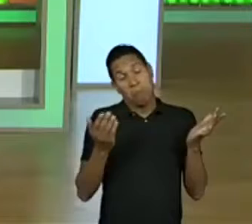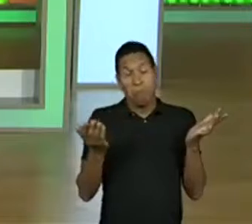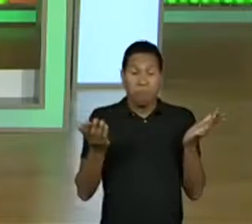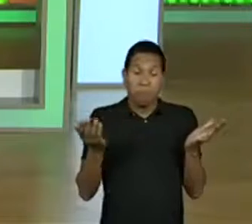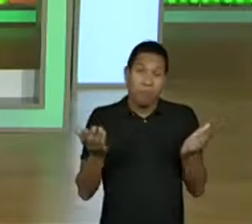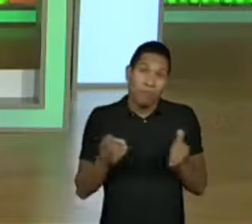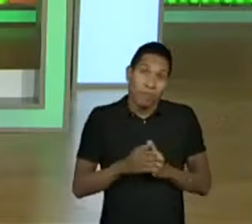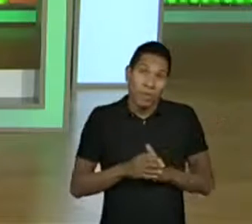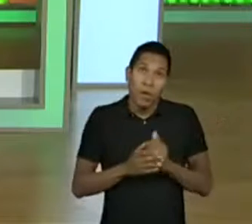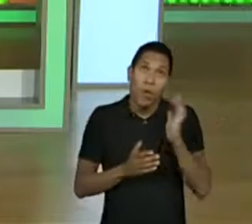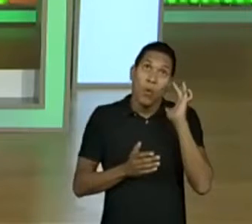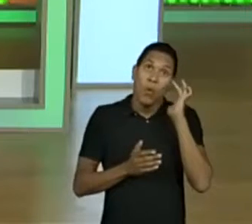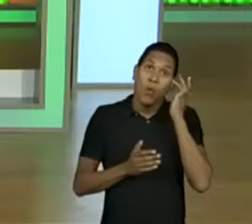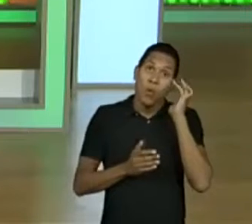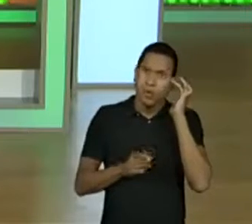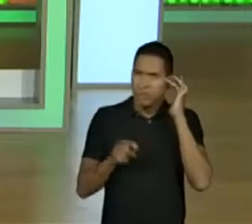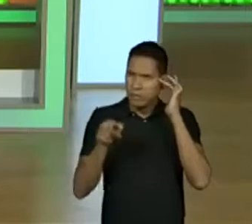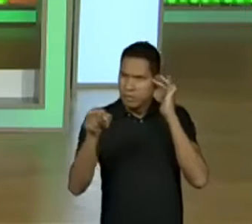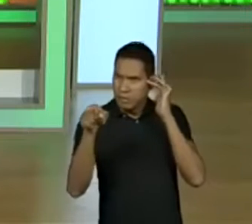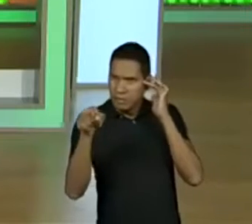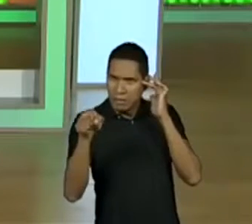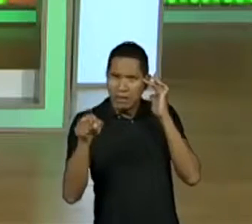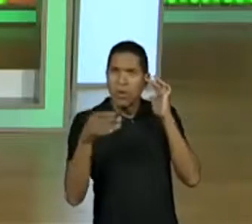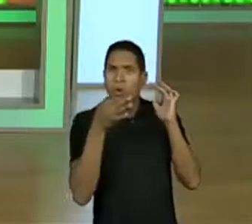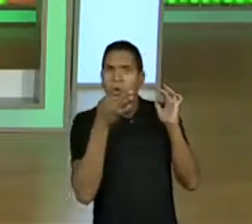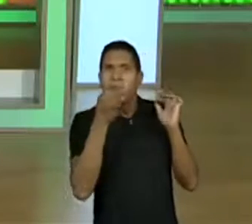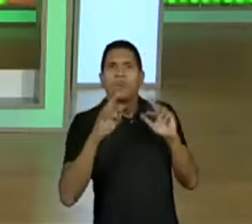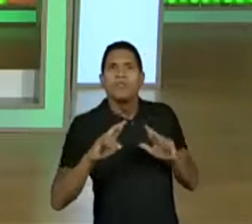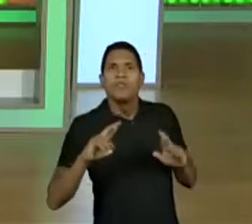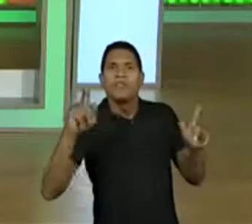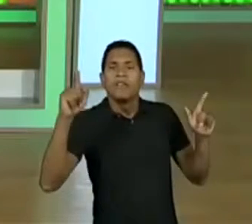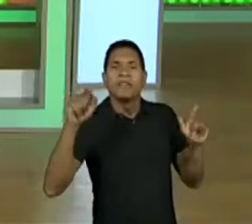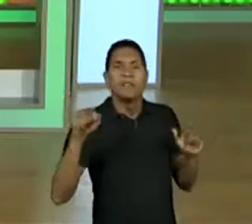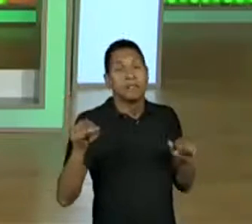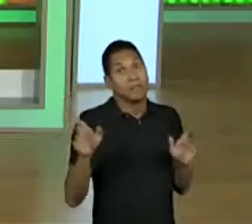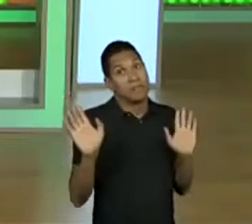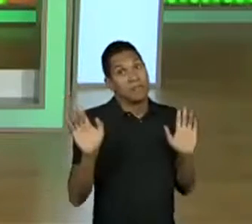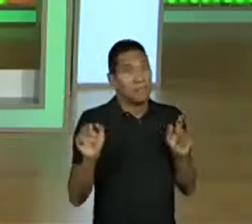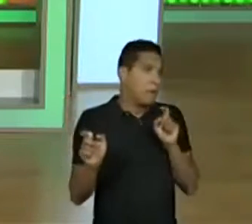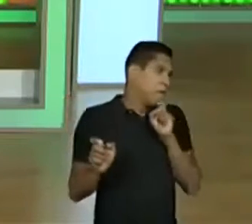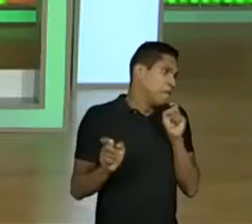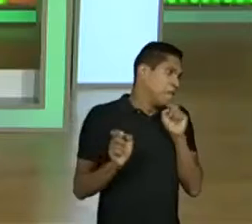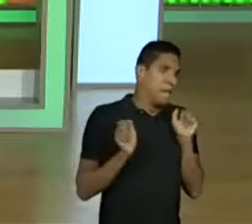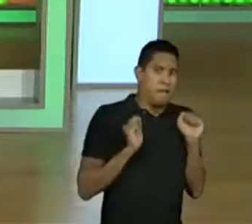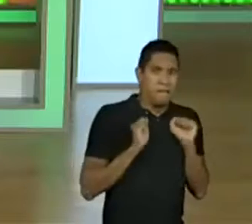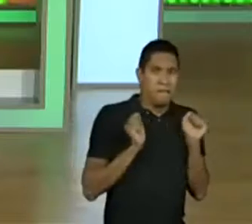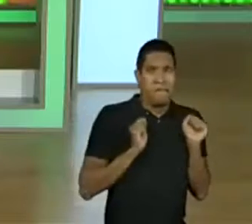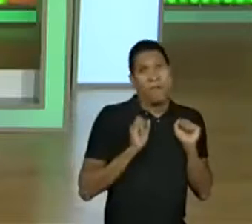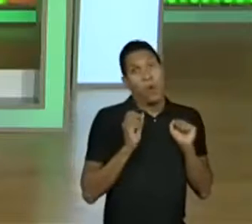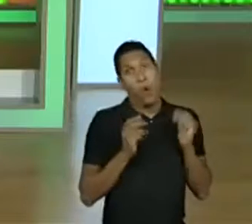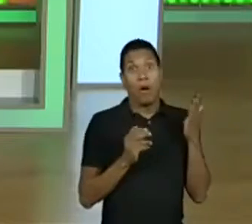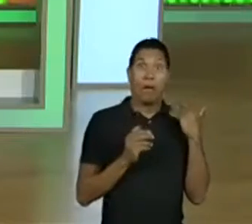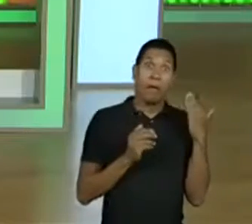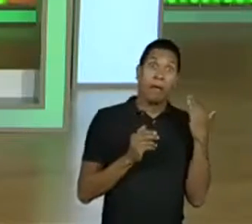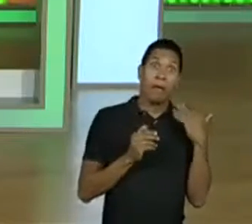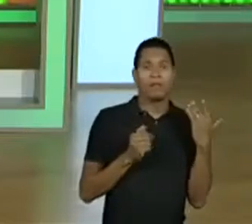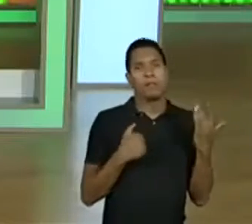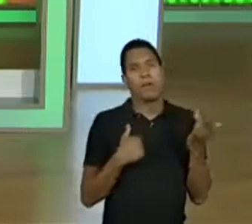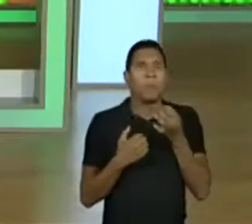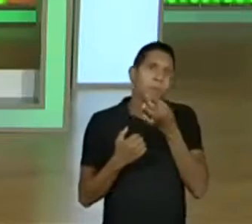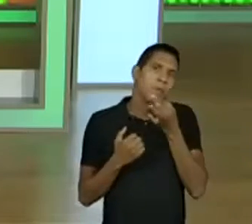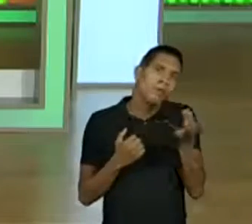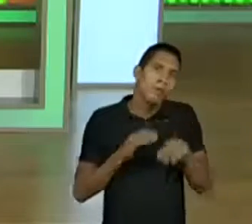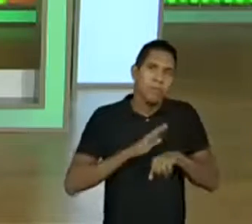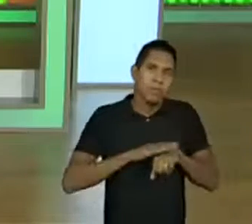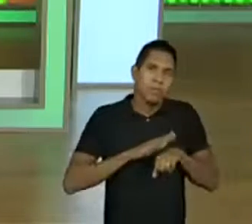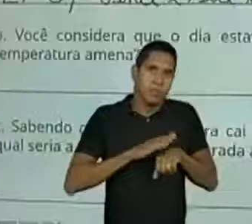ainda que o outro perceba de maneira diferente, para mim, porta muito frio ou porta muito quente. Eu posso achar isso de maneira muito